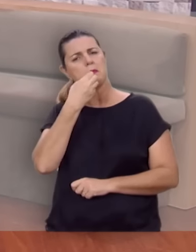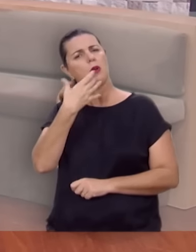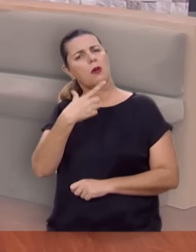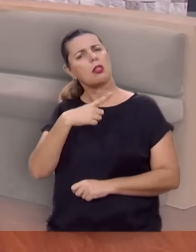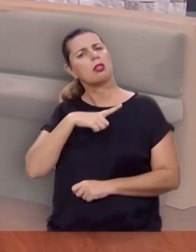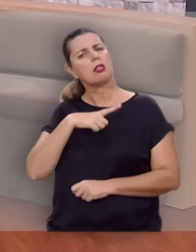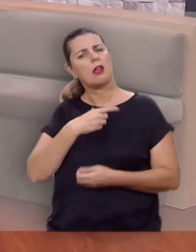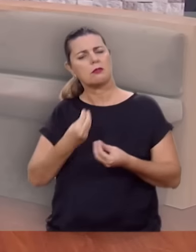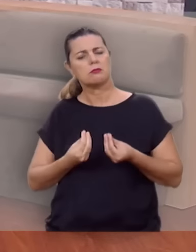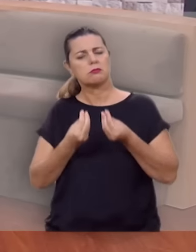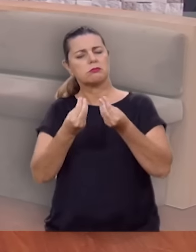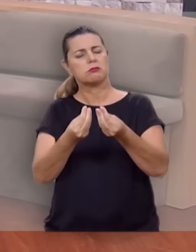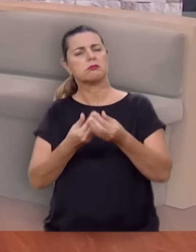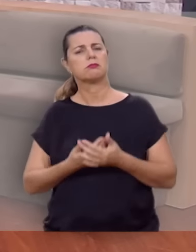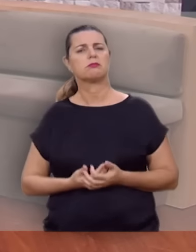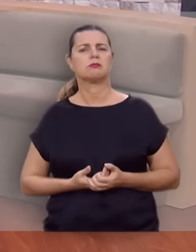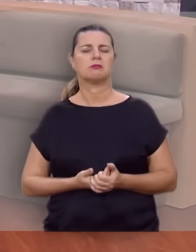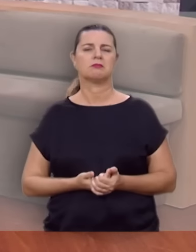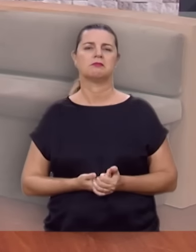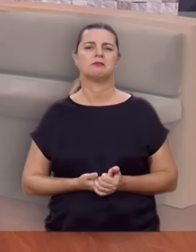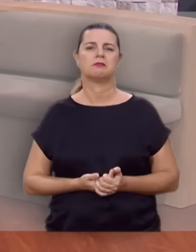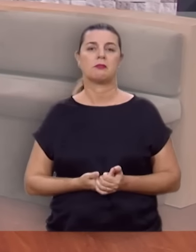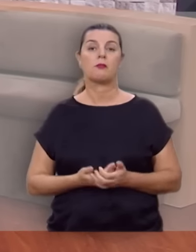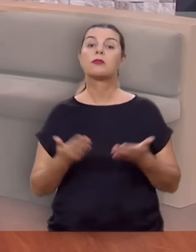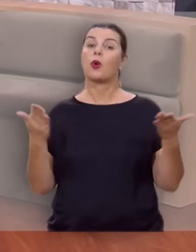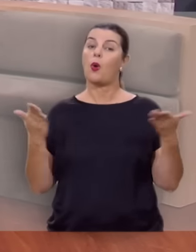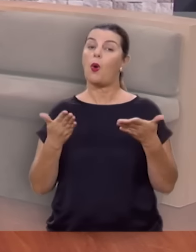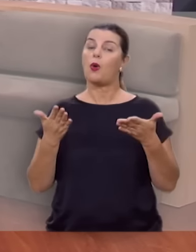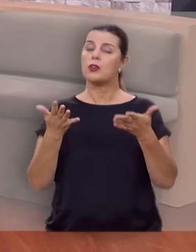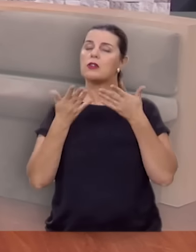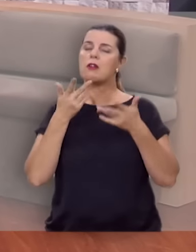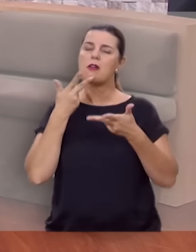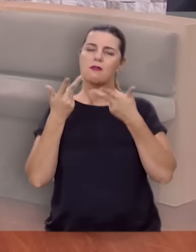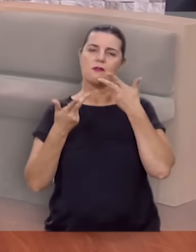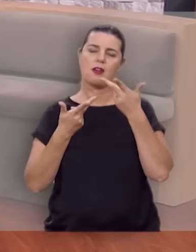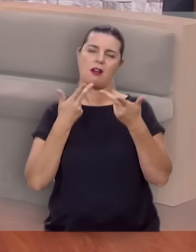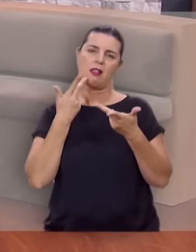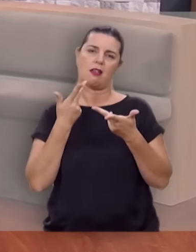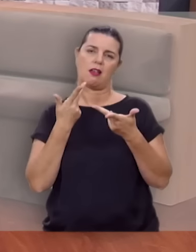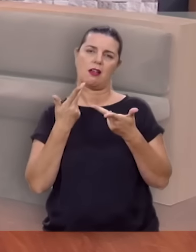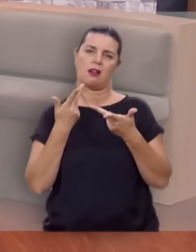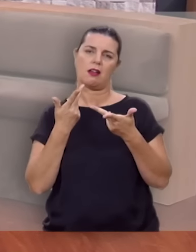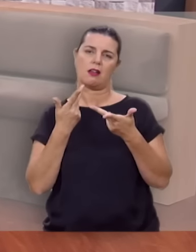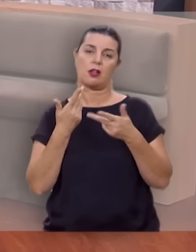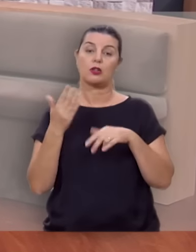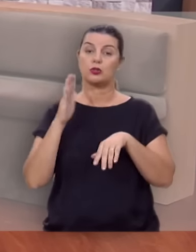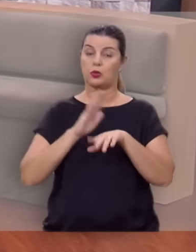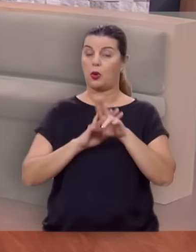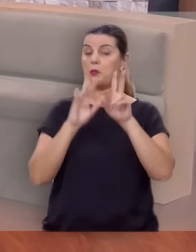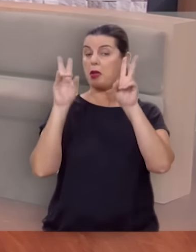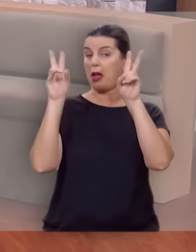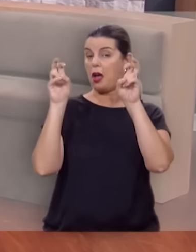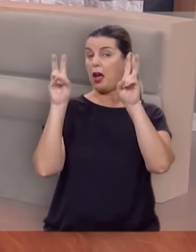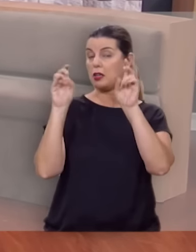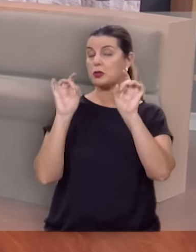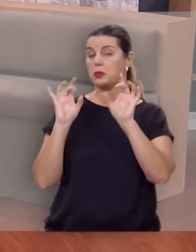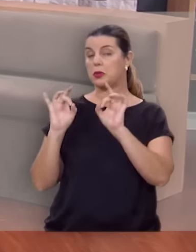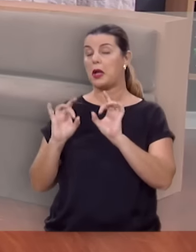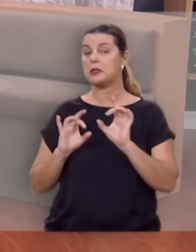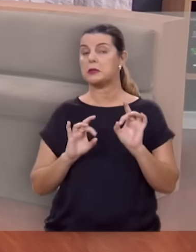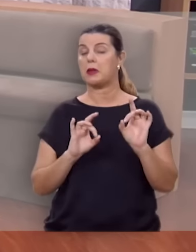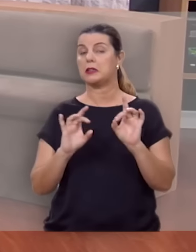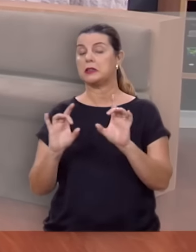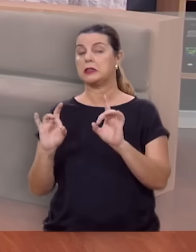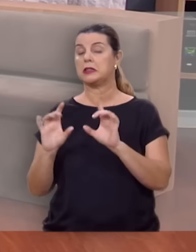toda a bondade que ela dedicou a você. Hoje eu quero tratar deste assunto